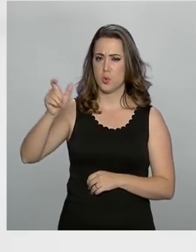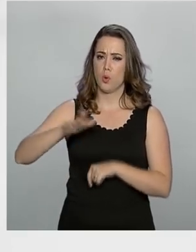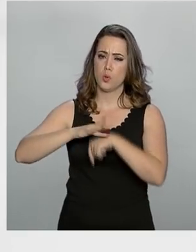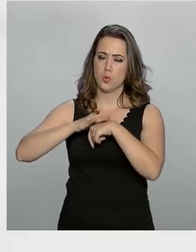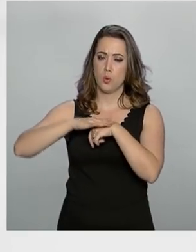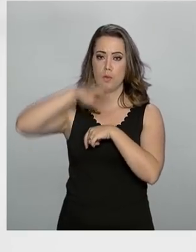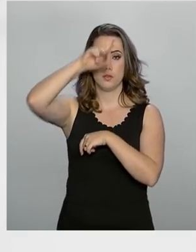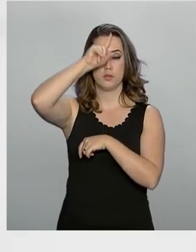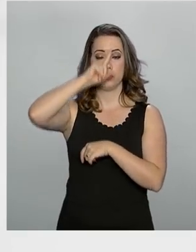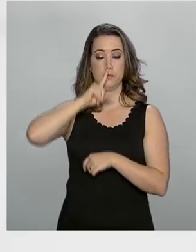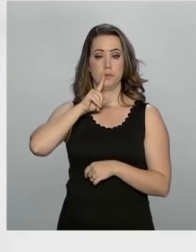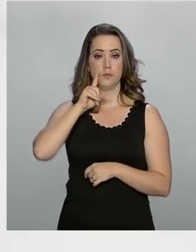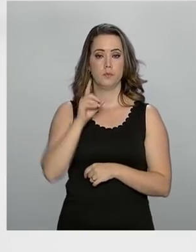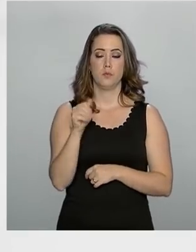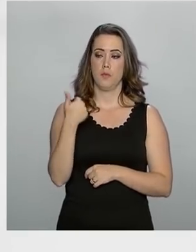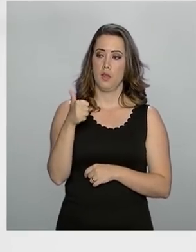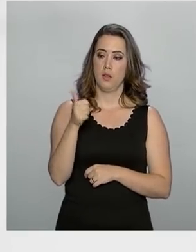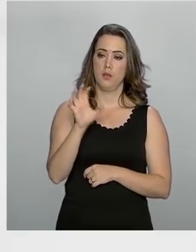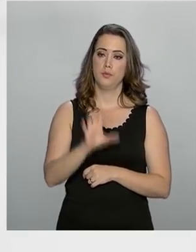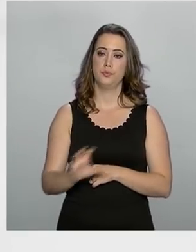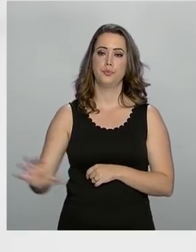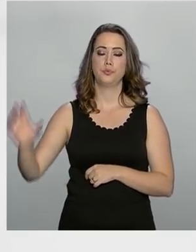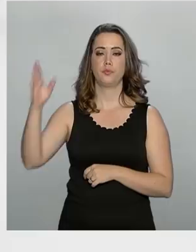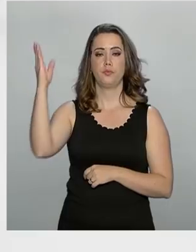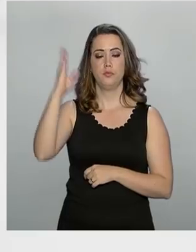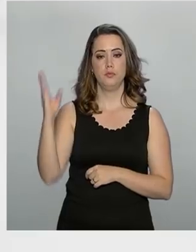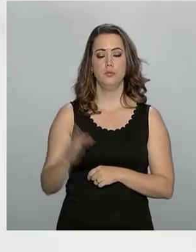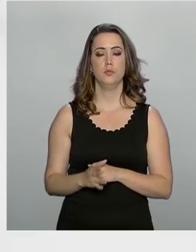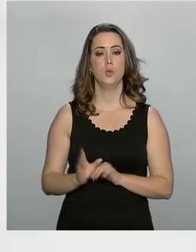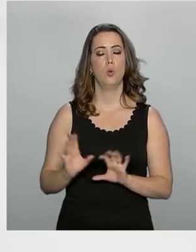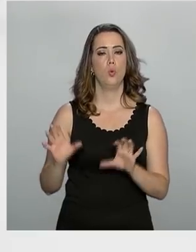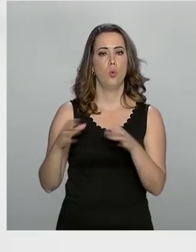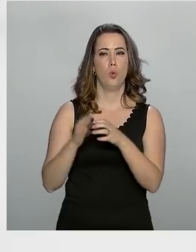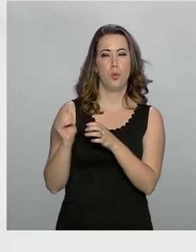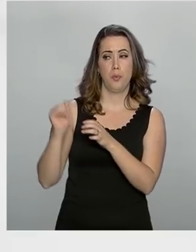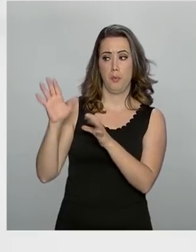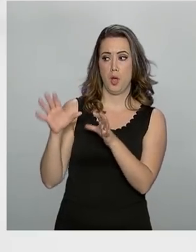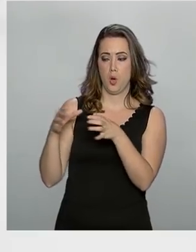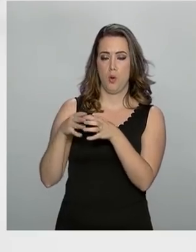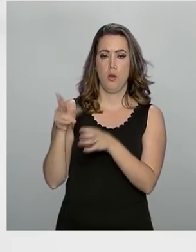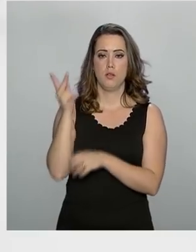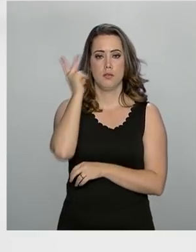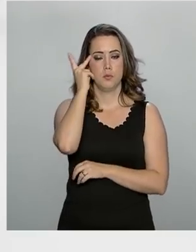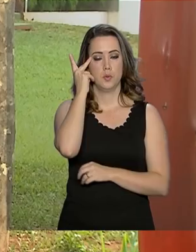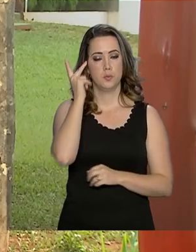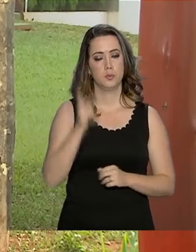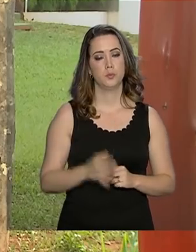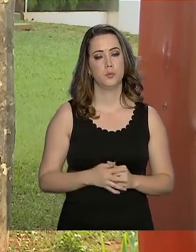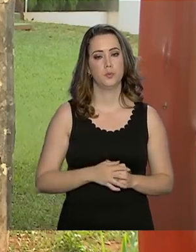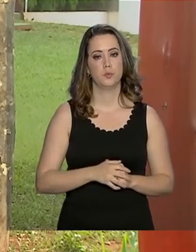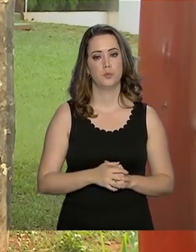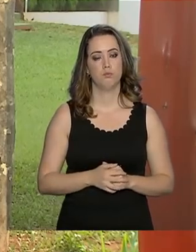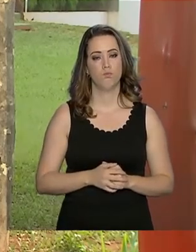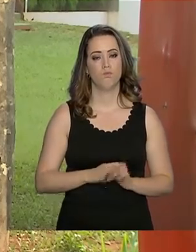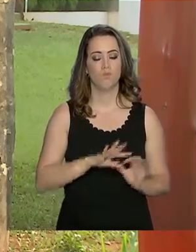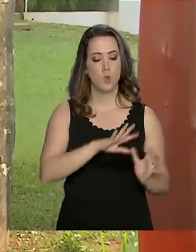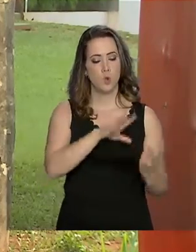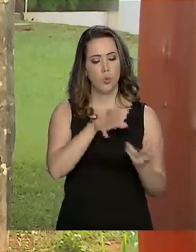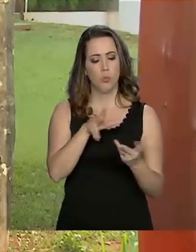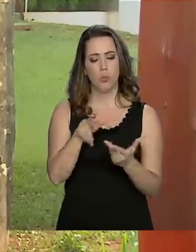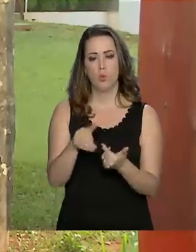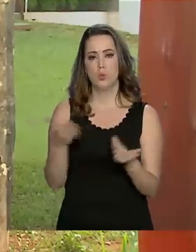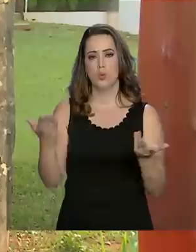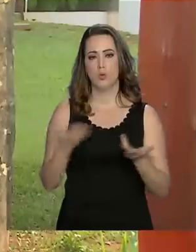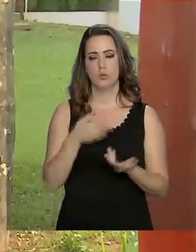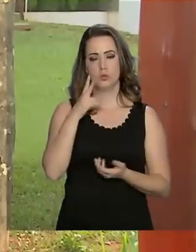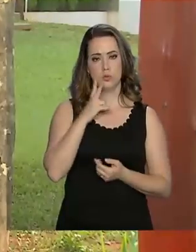amarela em humanos em 11 cidades do Brasil. A maioria dos casos em São Paulo. No mundo inteiro, atualmente